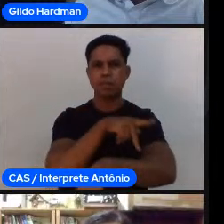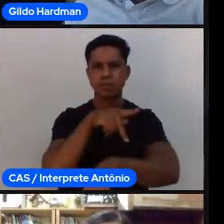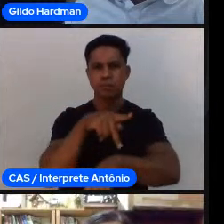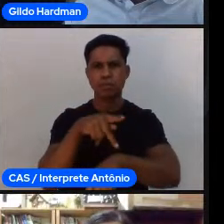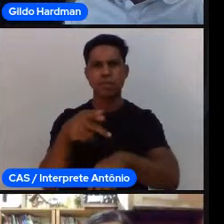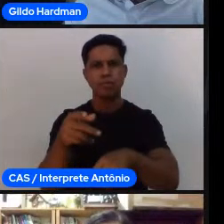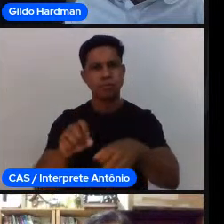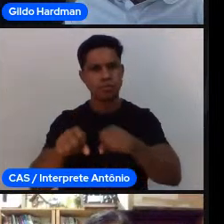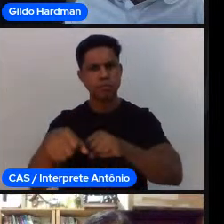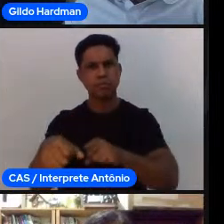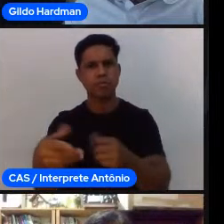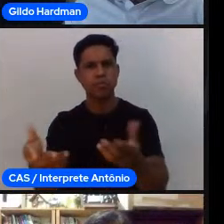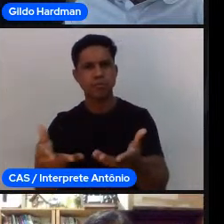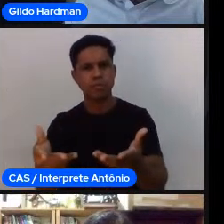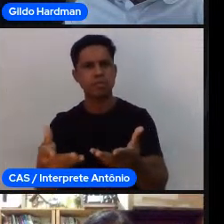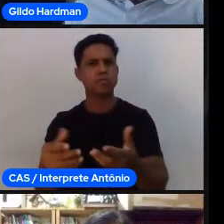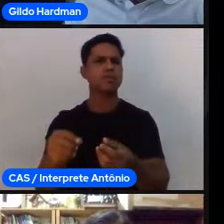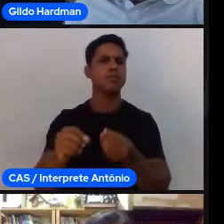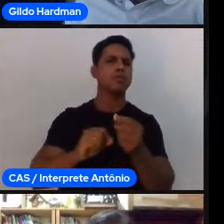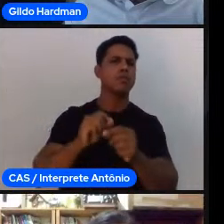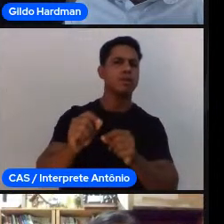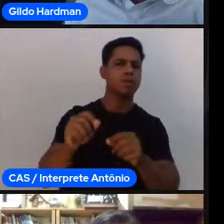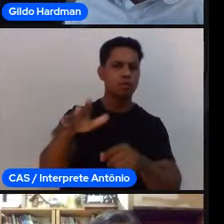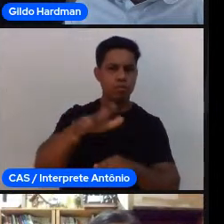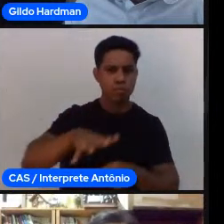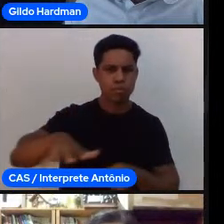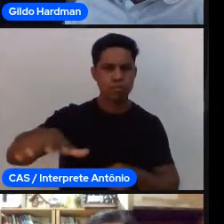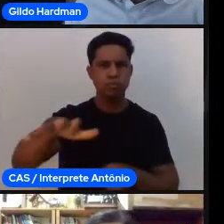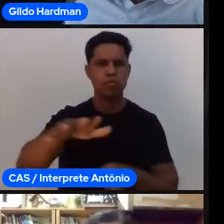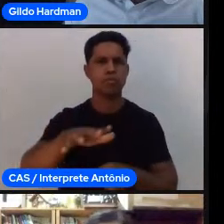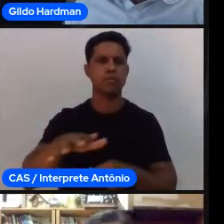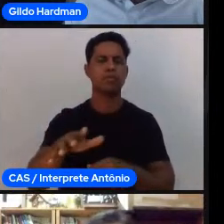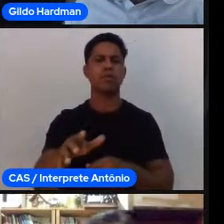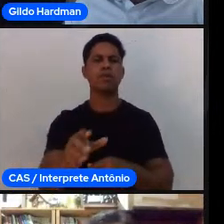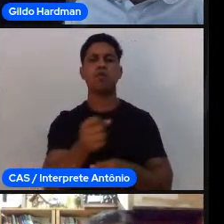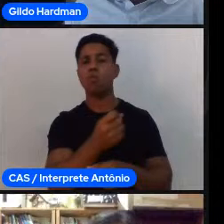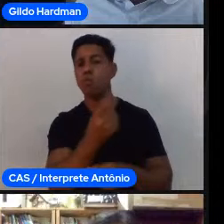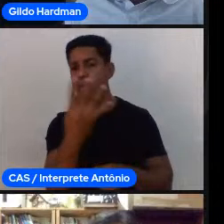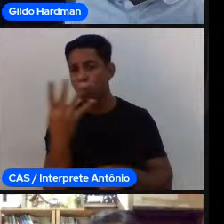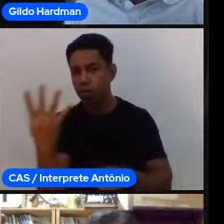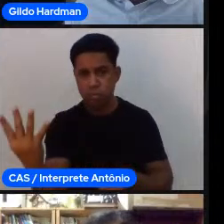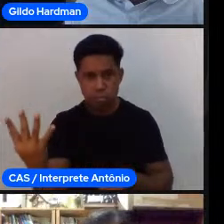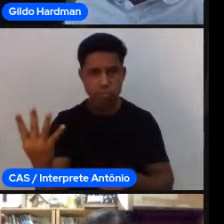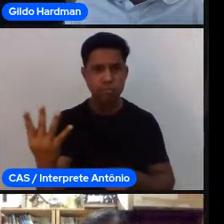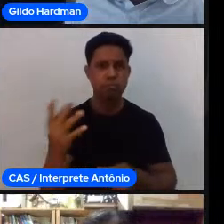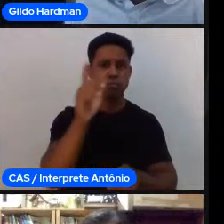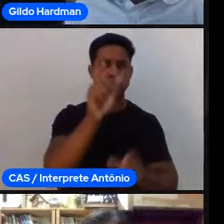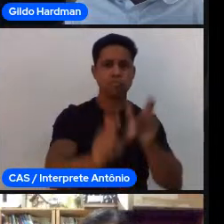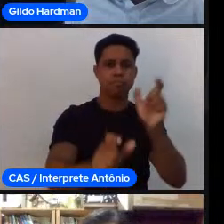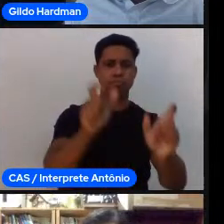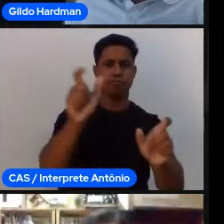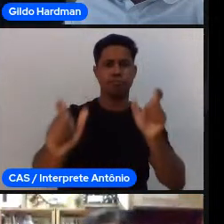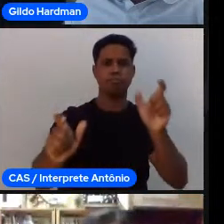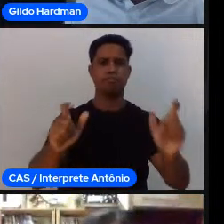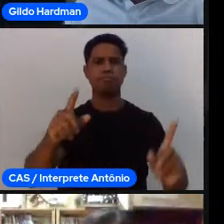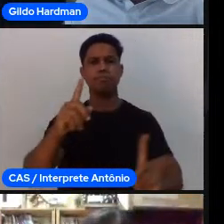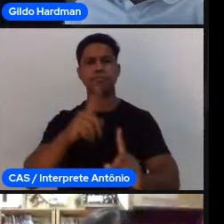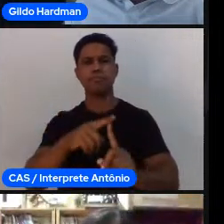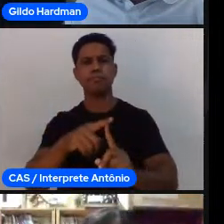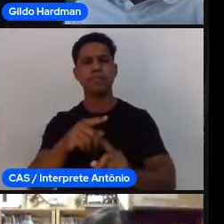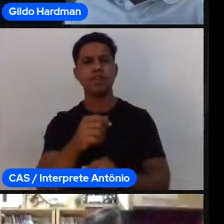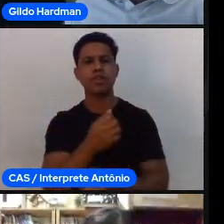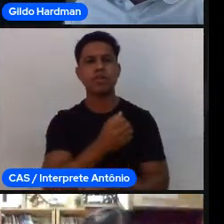participantes os tipos de materiais de álbuns e de como eu consigo conduzir o objeto de